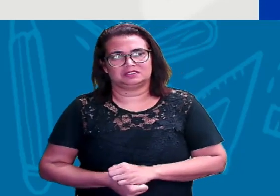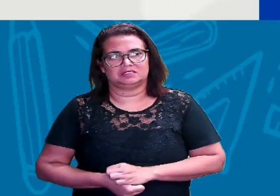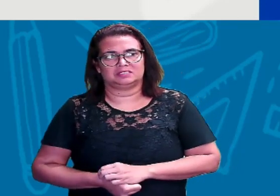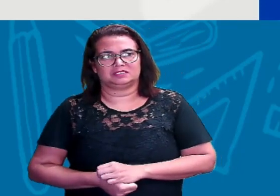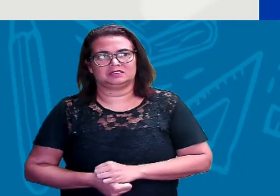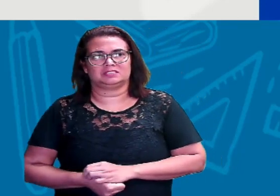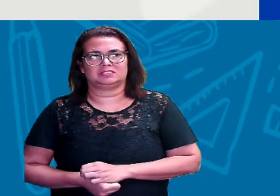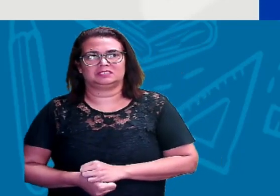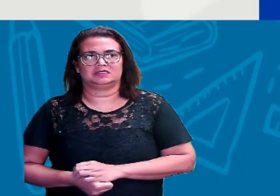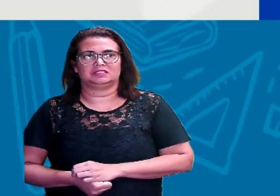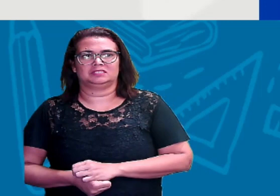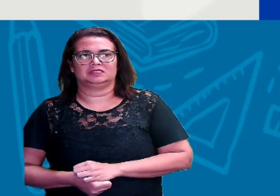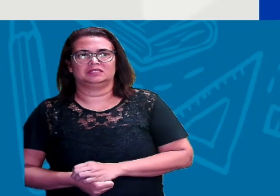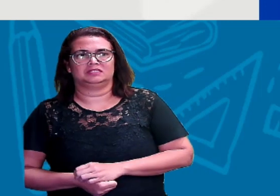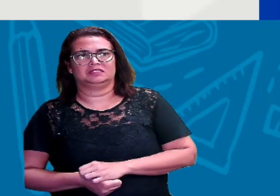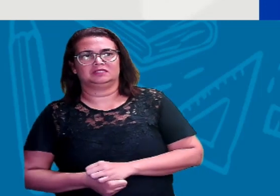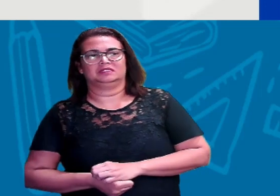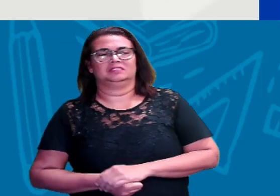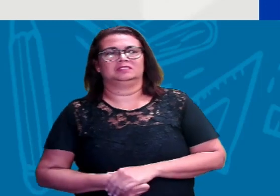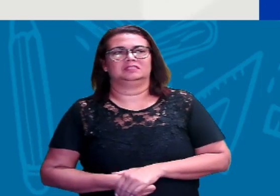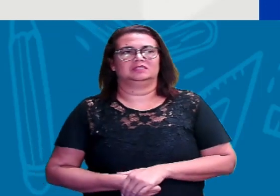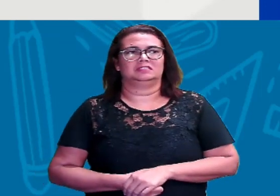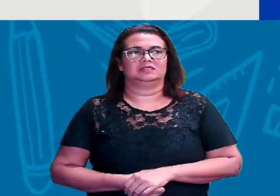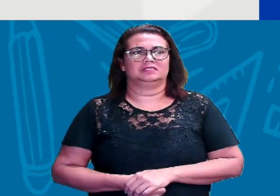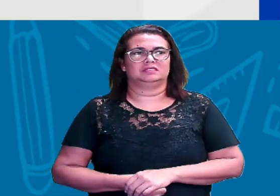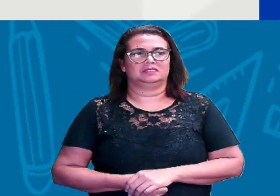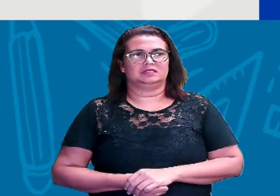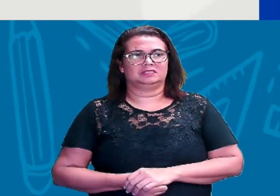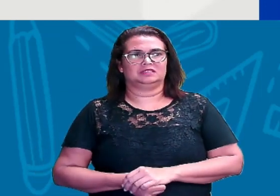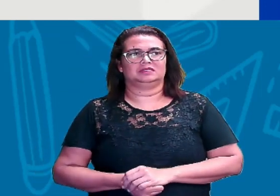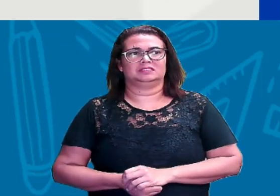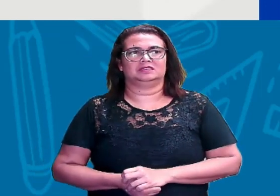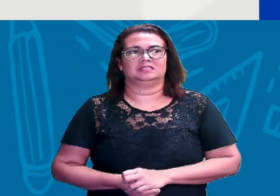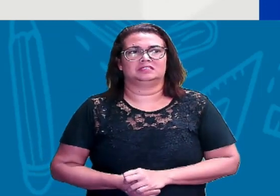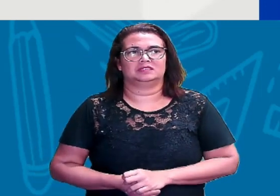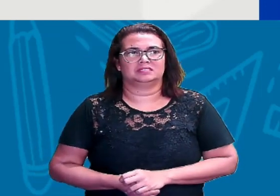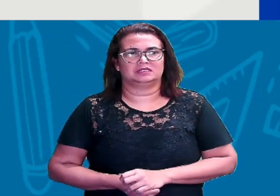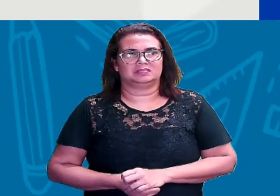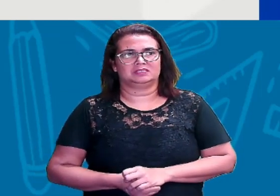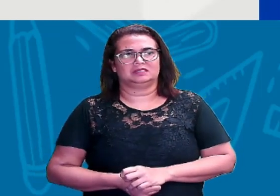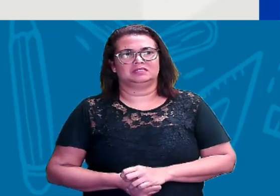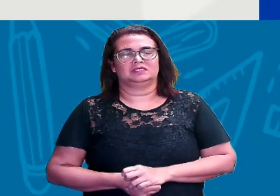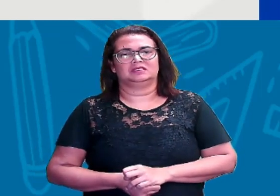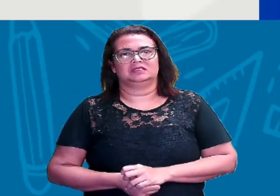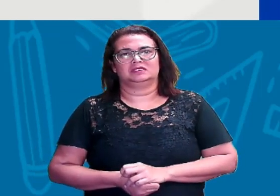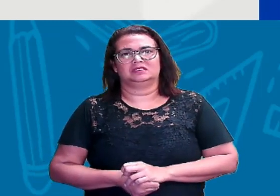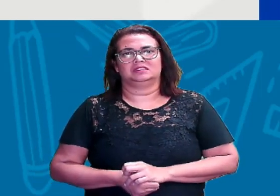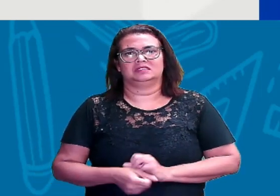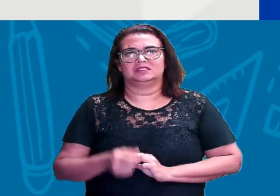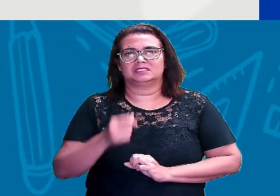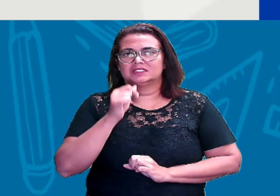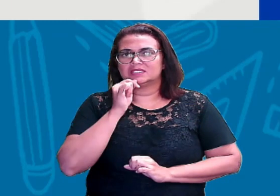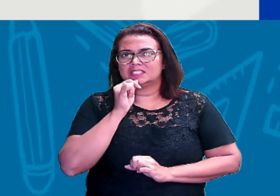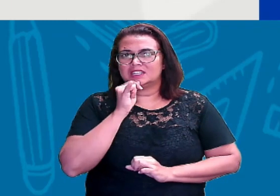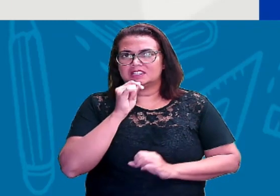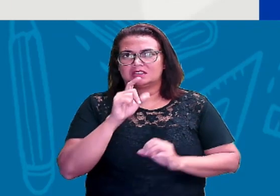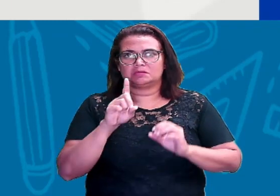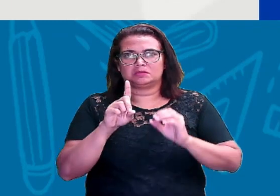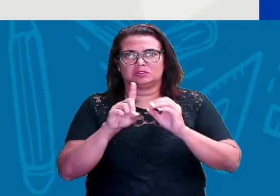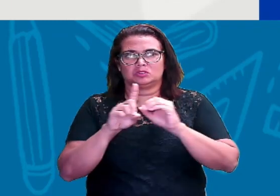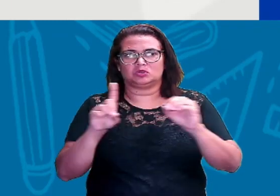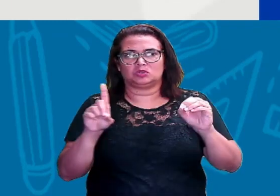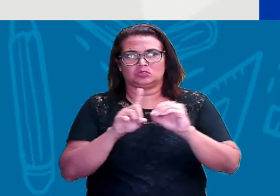mais a pronúncia da letra. Ou seja, palavrinha Google aí. Ficou como? G, eu chamo de DI.